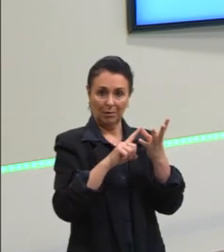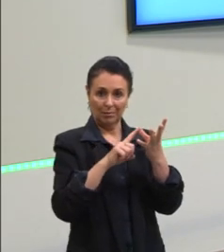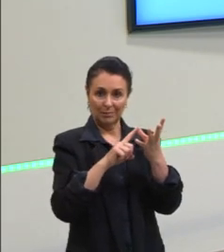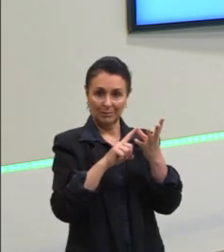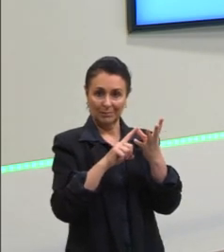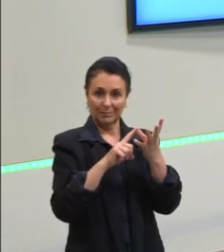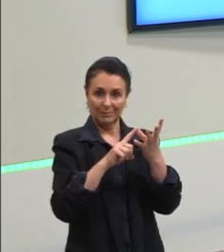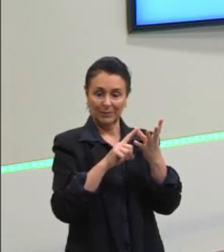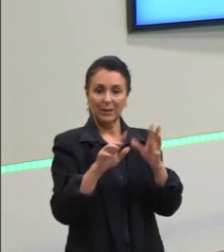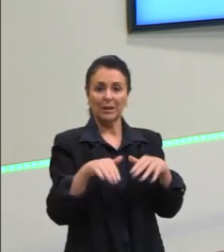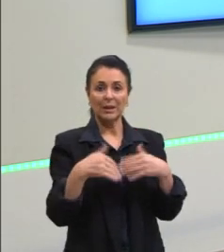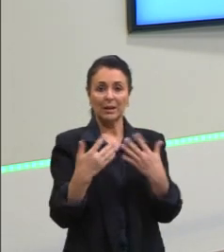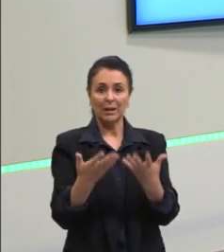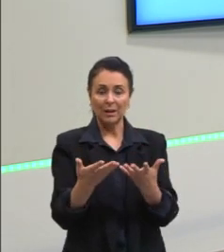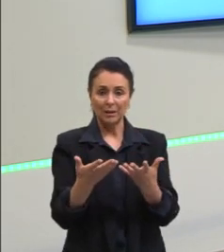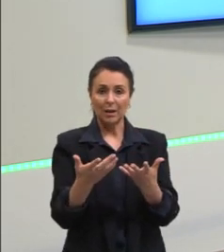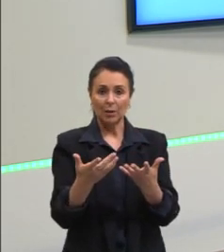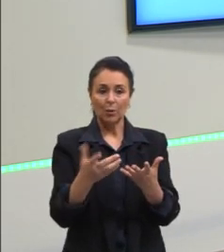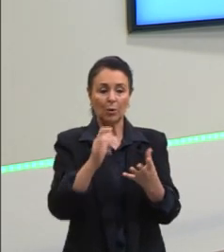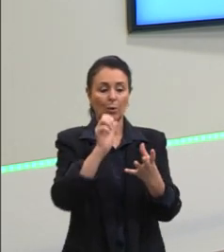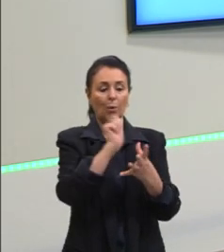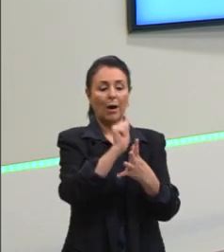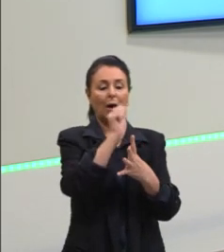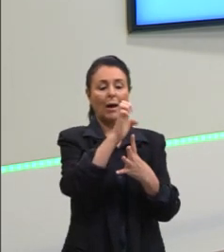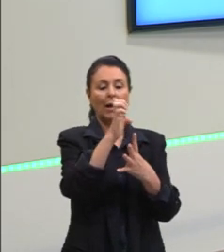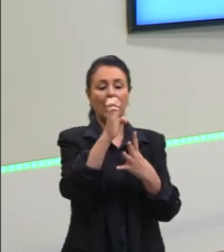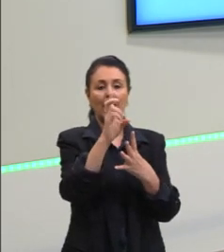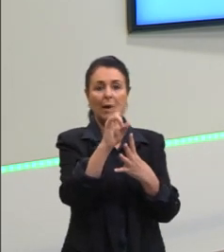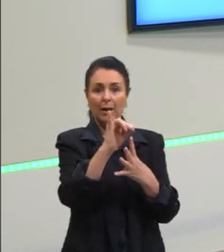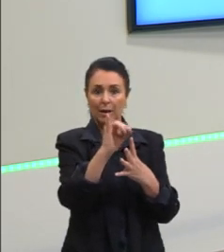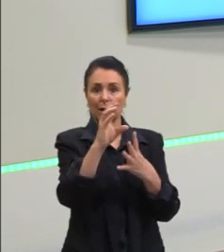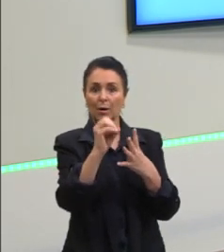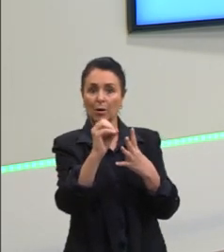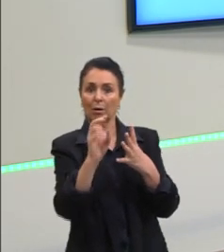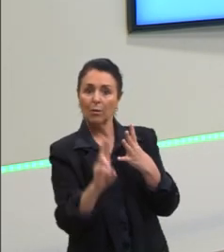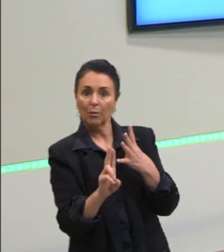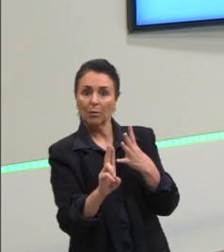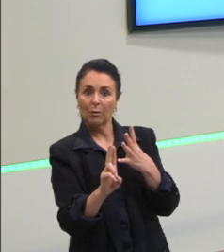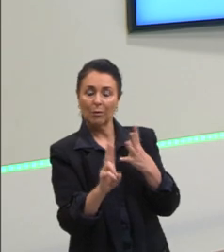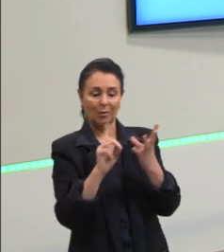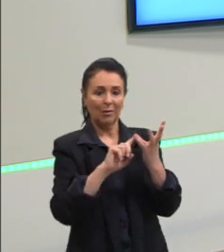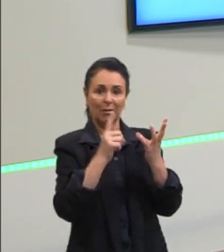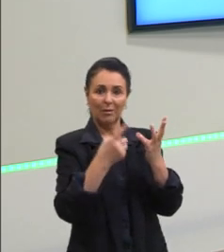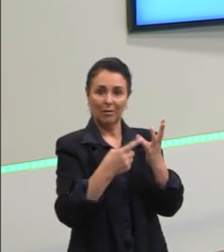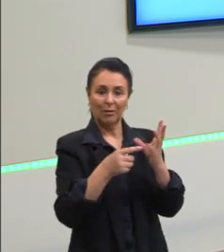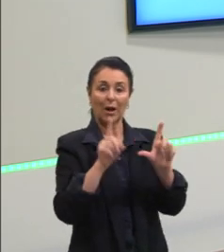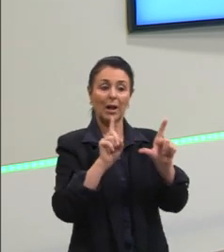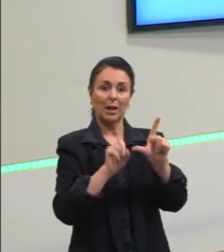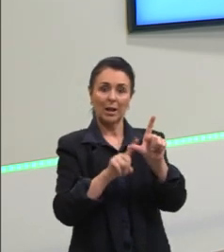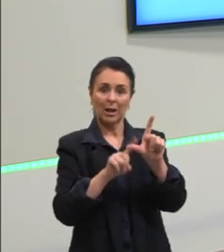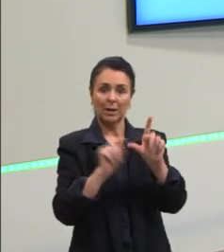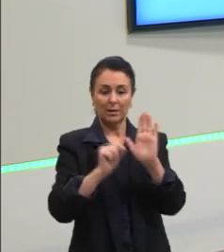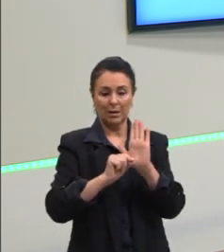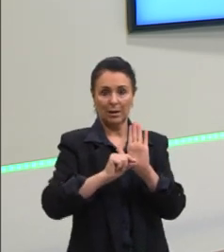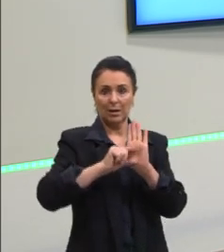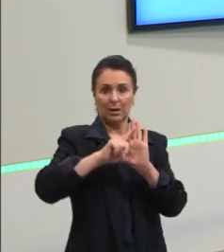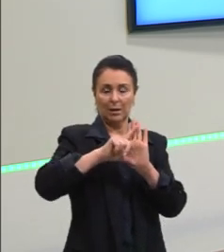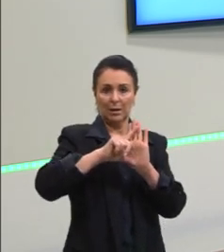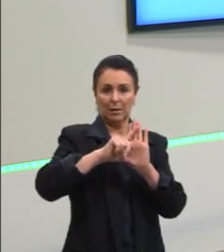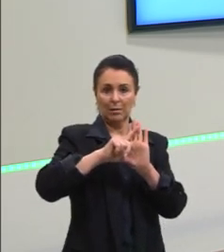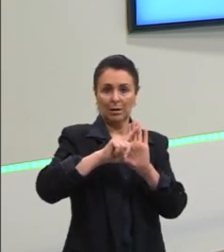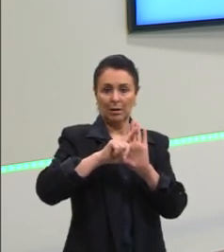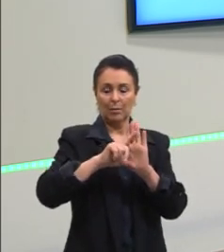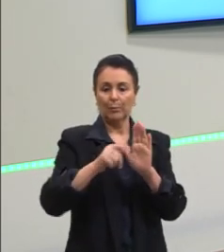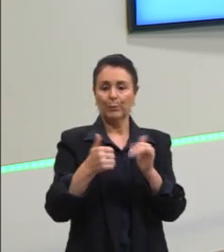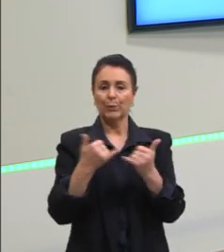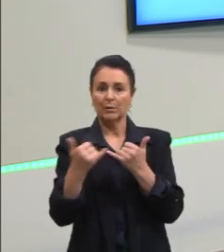correto? Então, A, E, I, O, U. Eu vou listar conjunto, boto a letra maiúscula, vou pegar uma letra aleatória, a